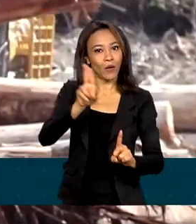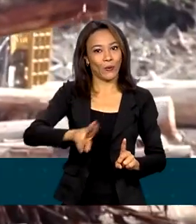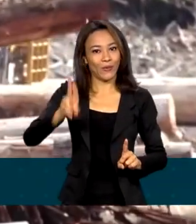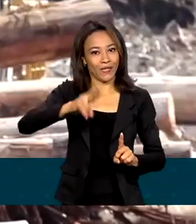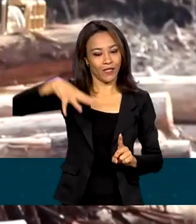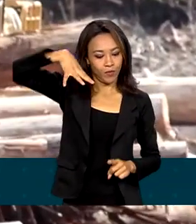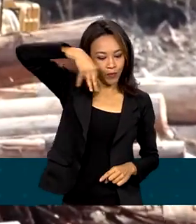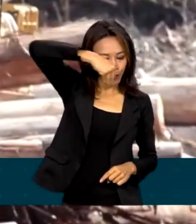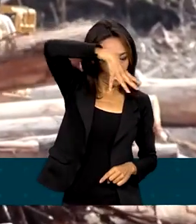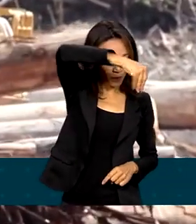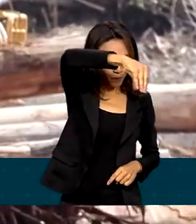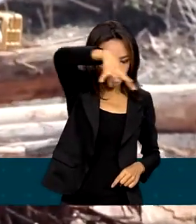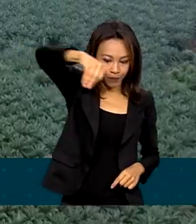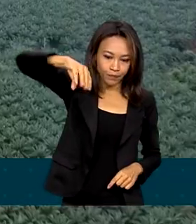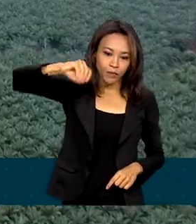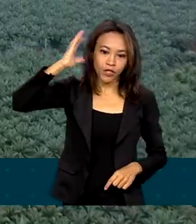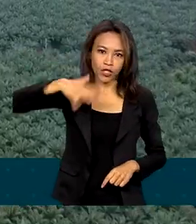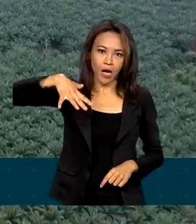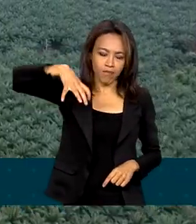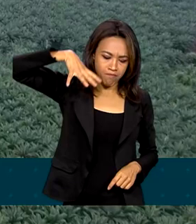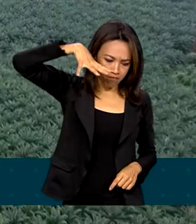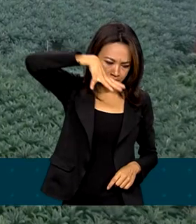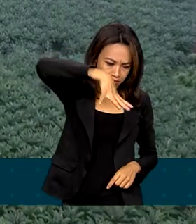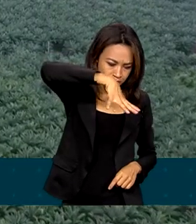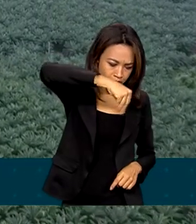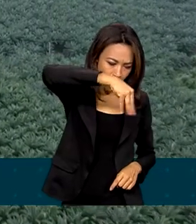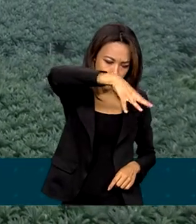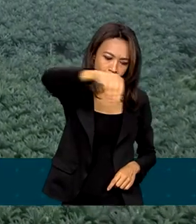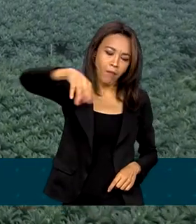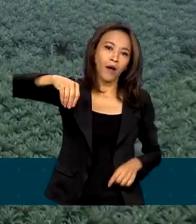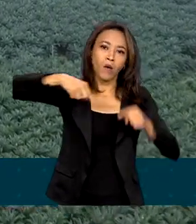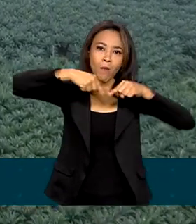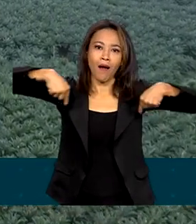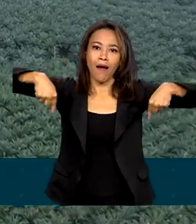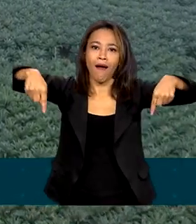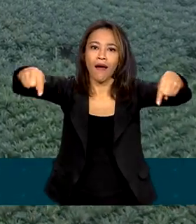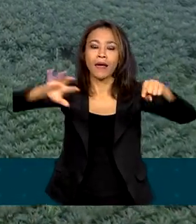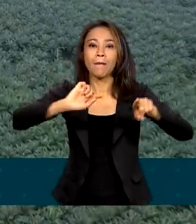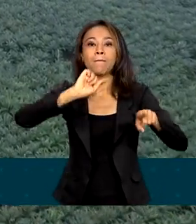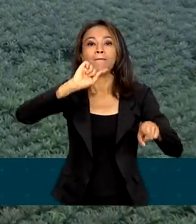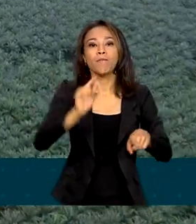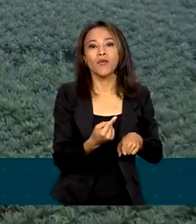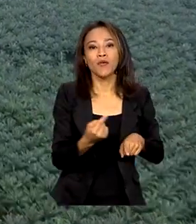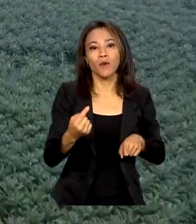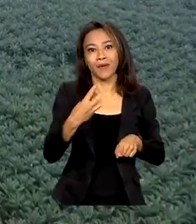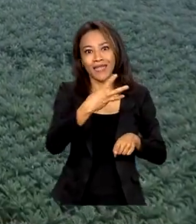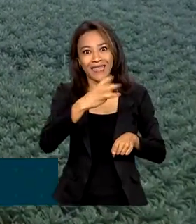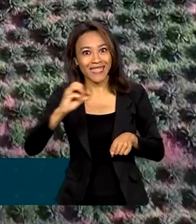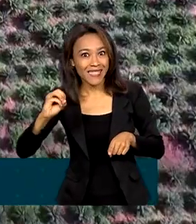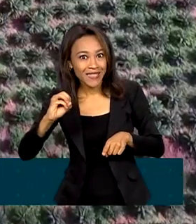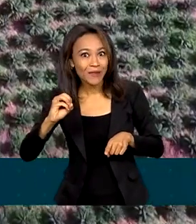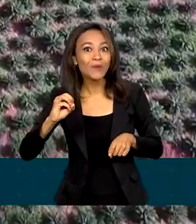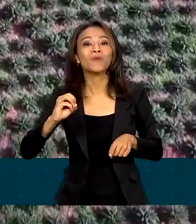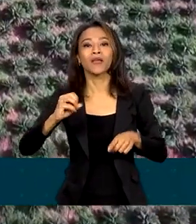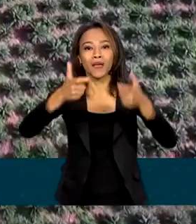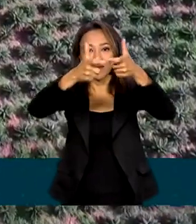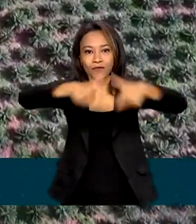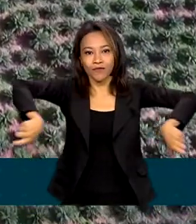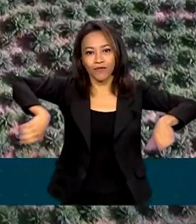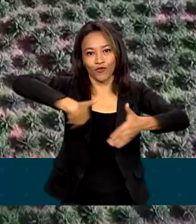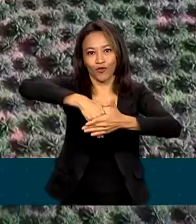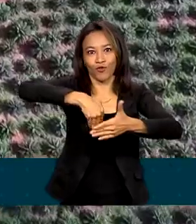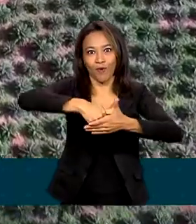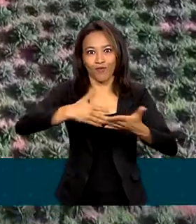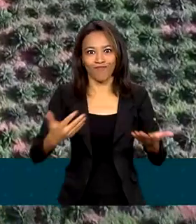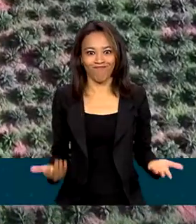satélites já localizaram uma área desmatada equivalente a 1.300 campos de futebol. O bloqueio é